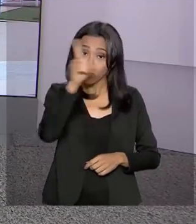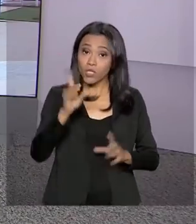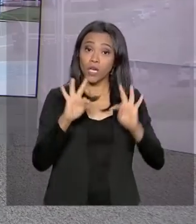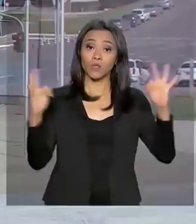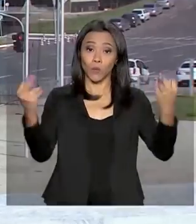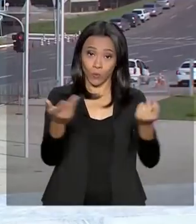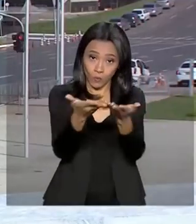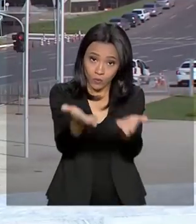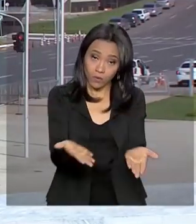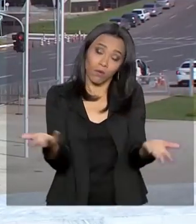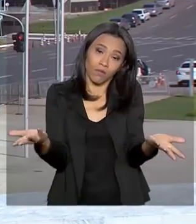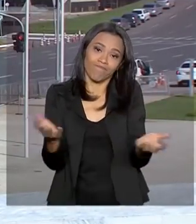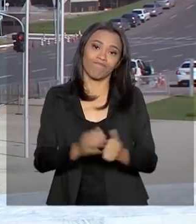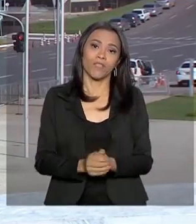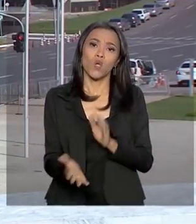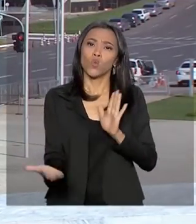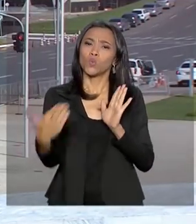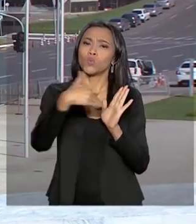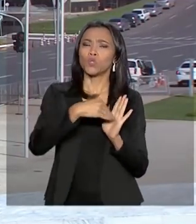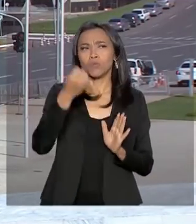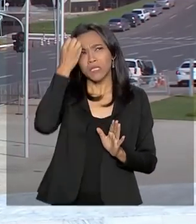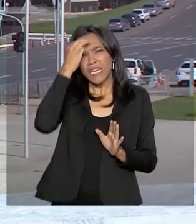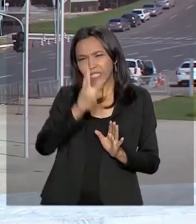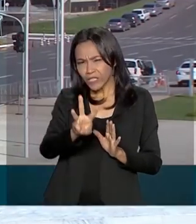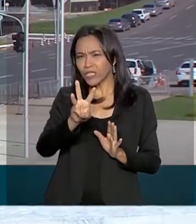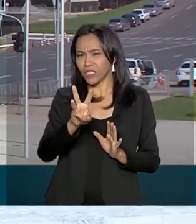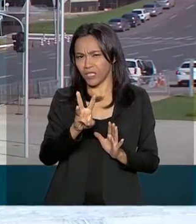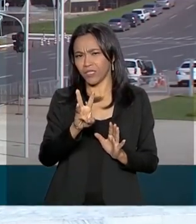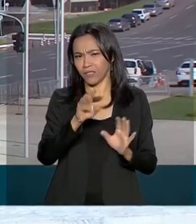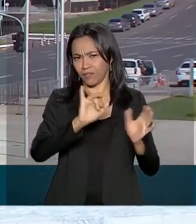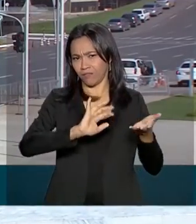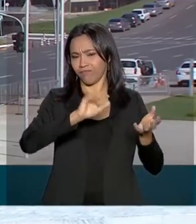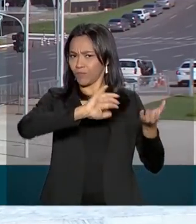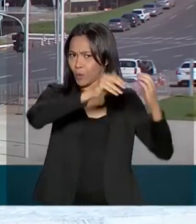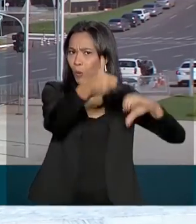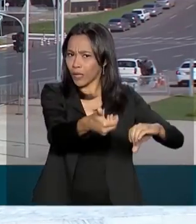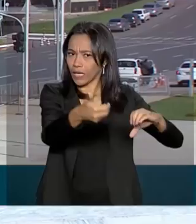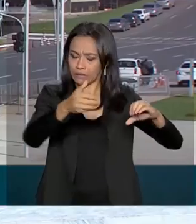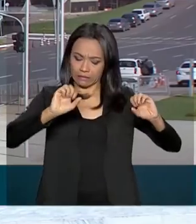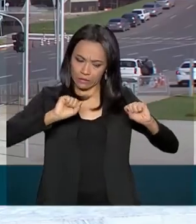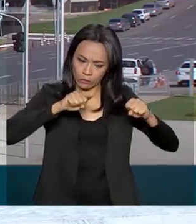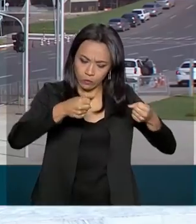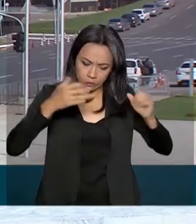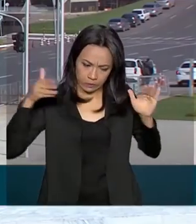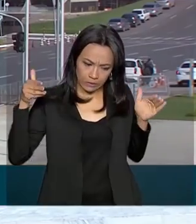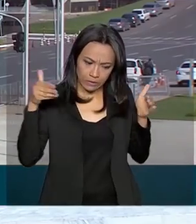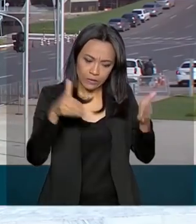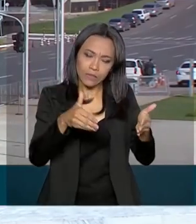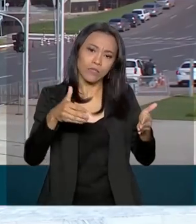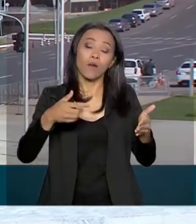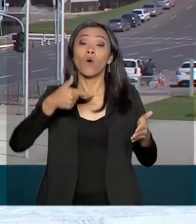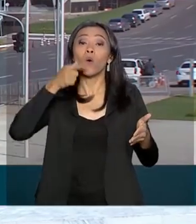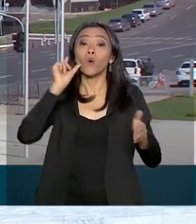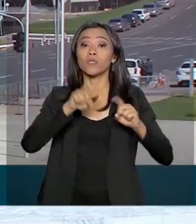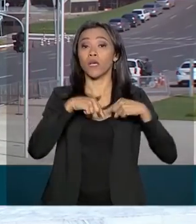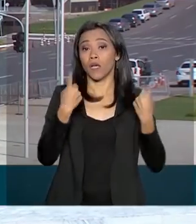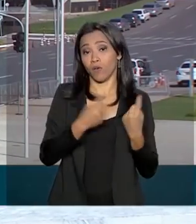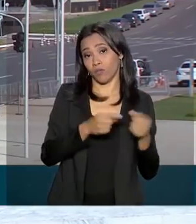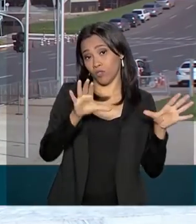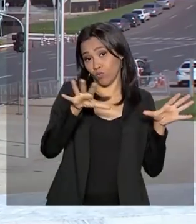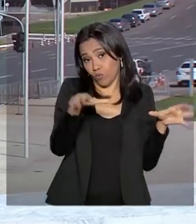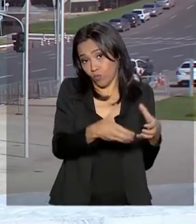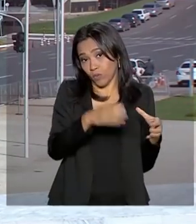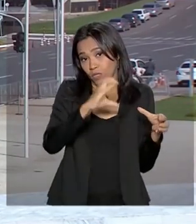todos. Olha, é o seguinte, os últimos três dias lá no Congresso foram de esforço concentrado. Ontem a sessão da CCJ foi bastante